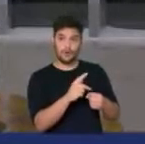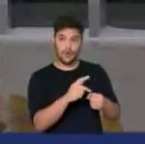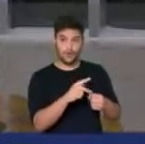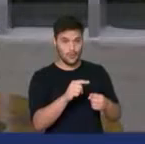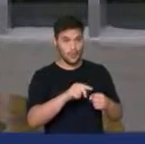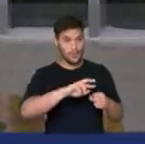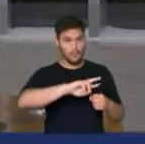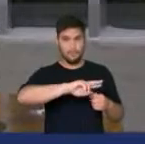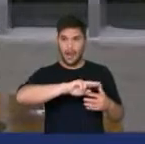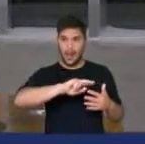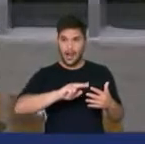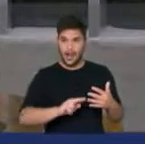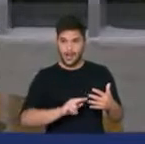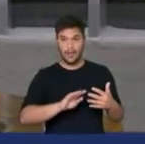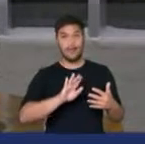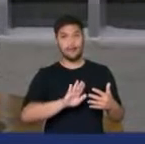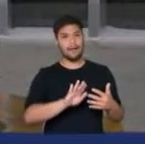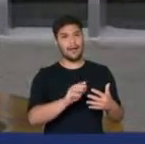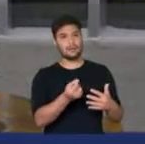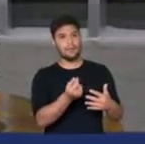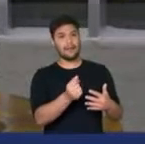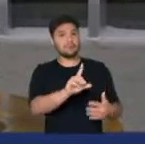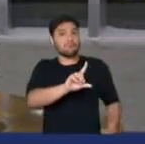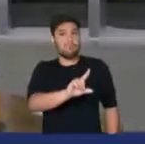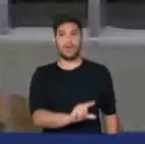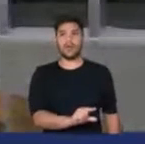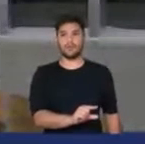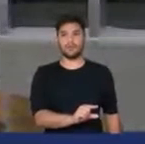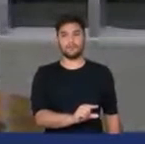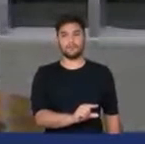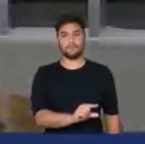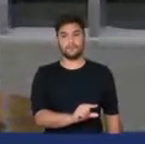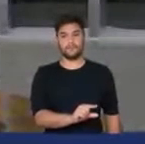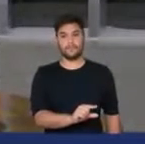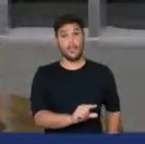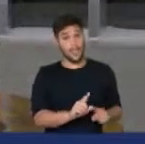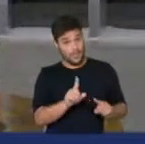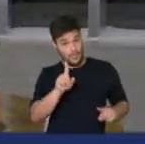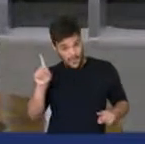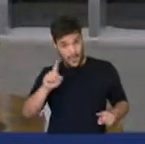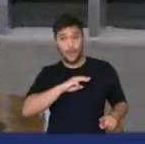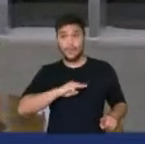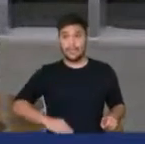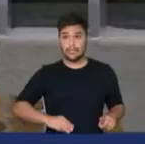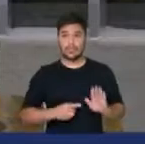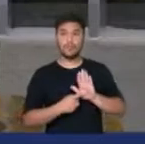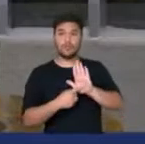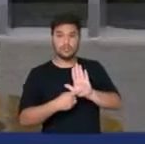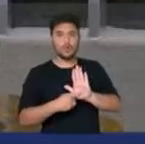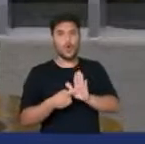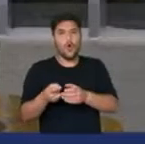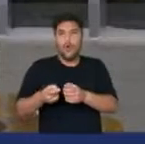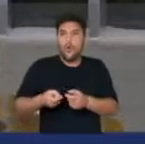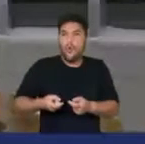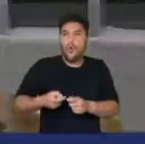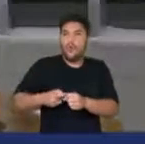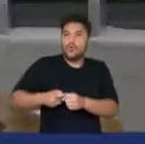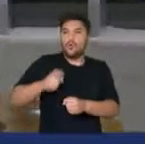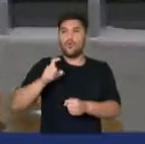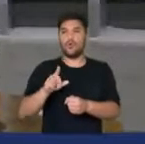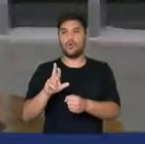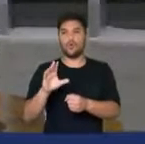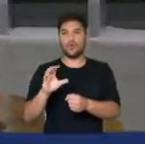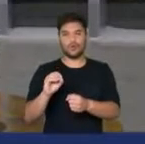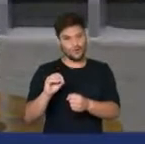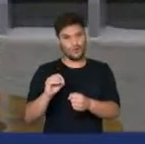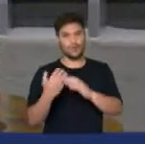e os seus derivados a um preço muito inferior. E ele mesmo mostrou os lucros extraordinários